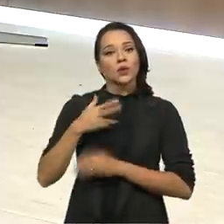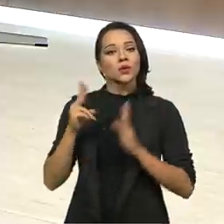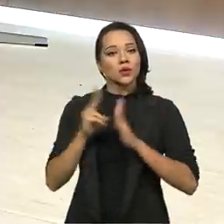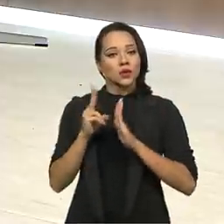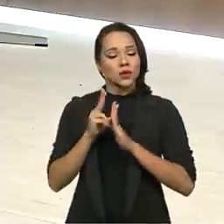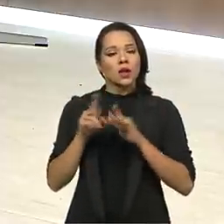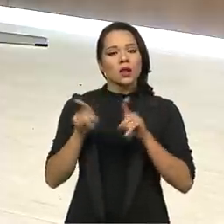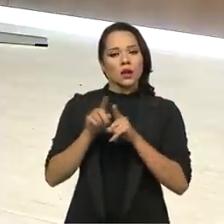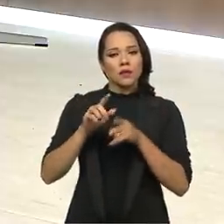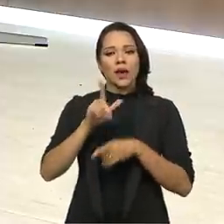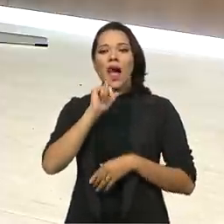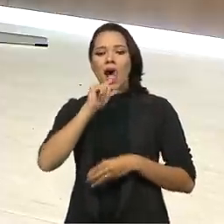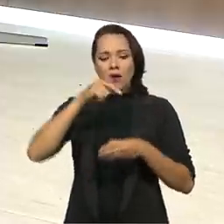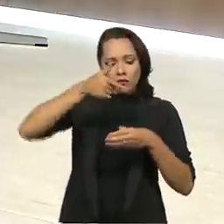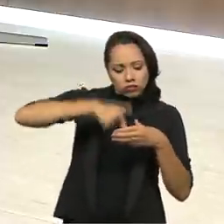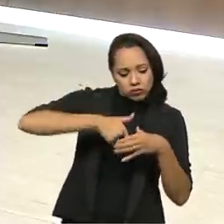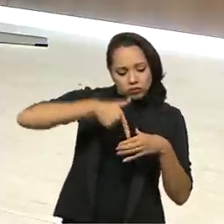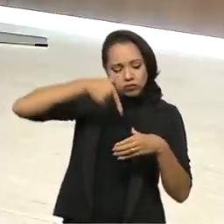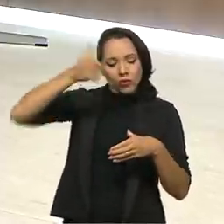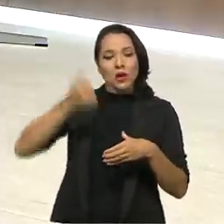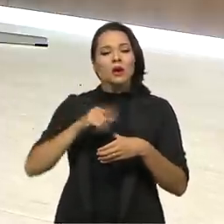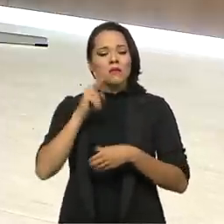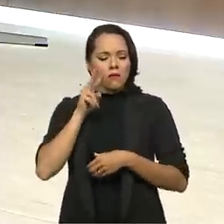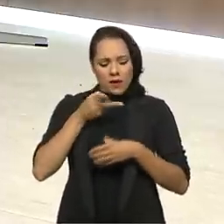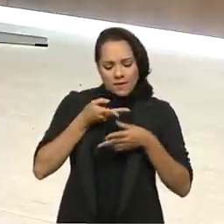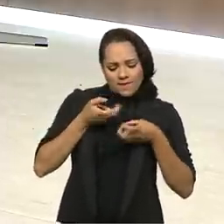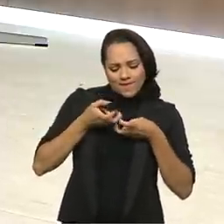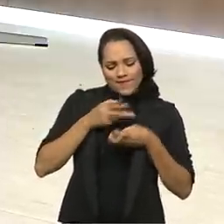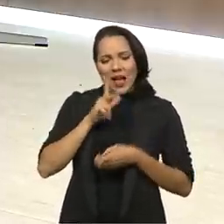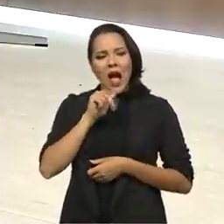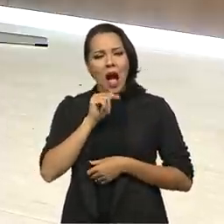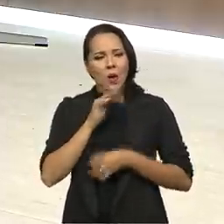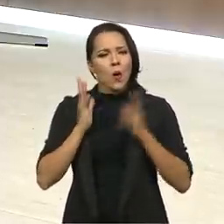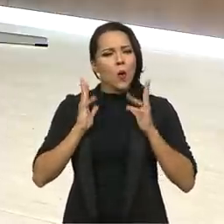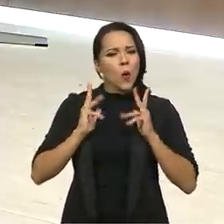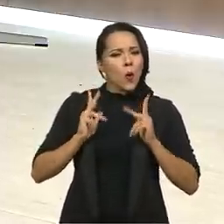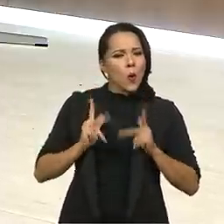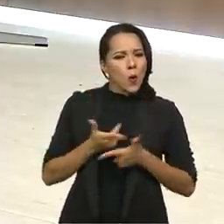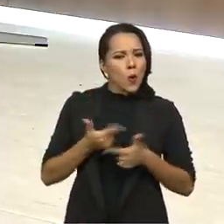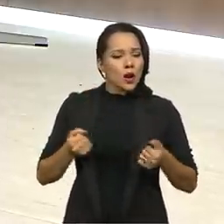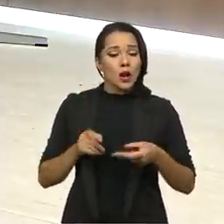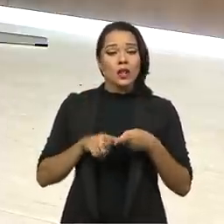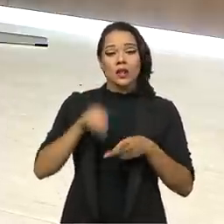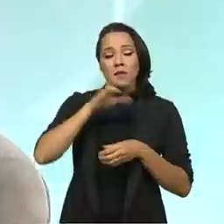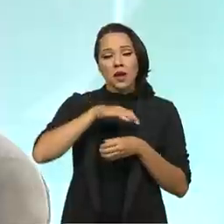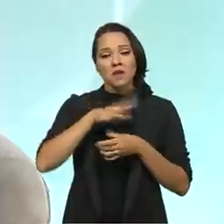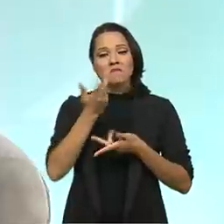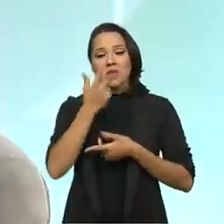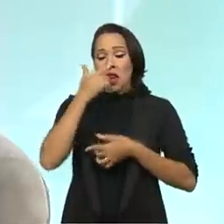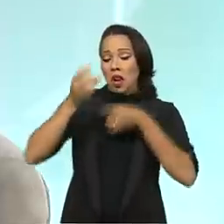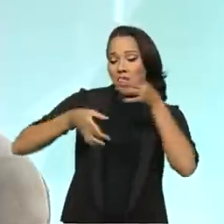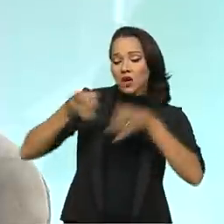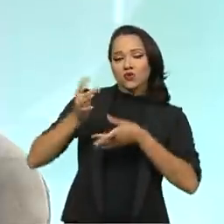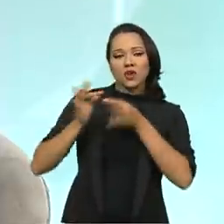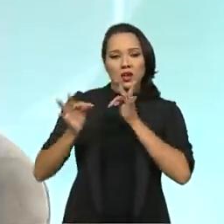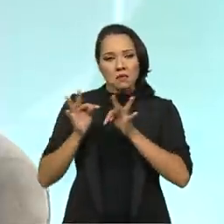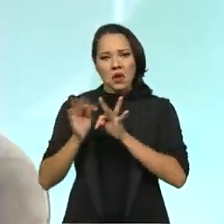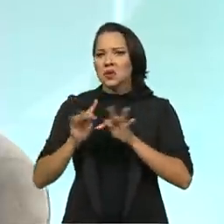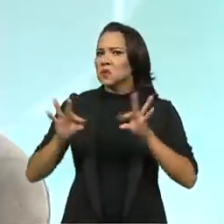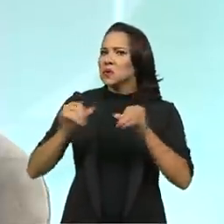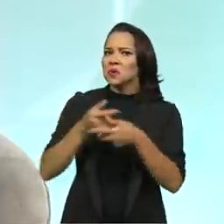Fazemos a perfuração de poços, qualidade da água, manejo de resíduos sólidos, tratamento do lixo e assim por diante.